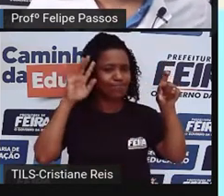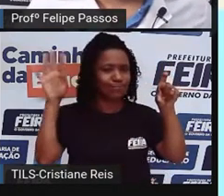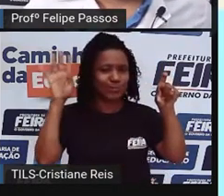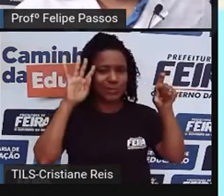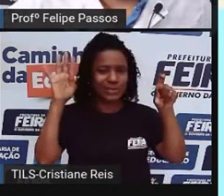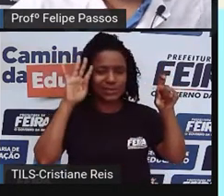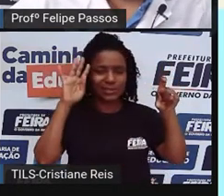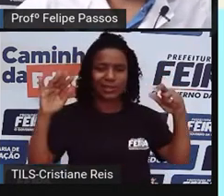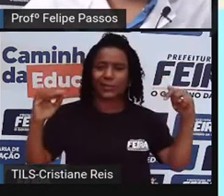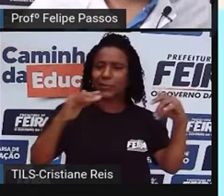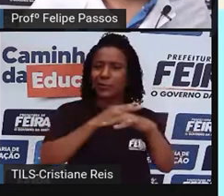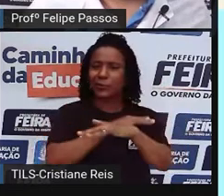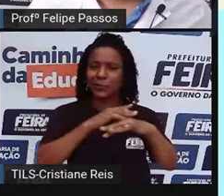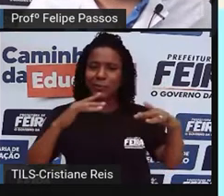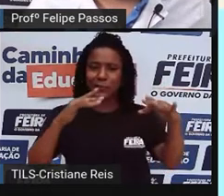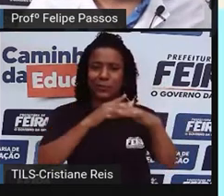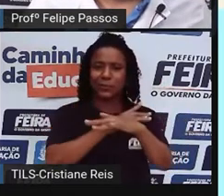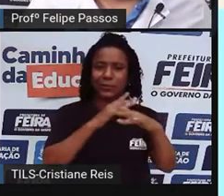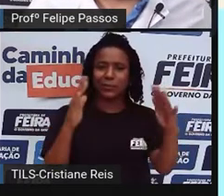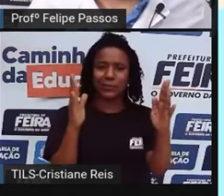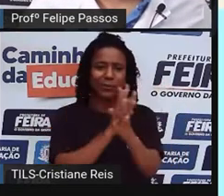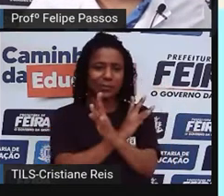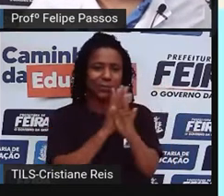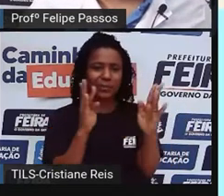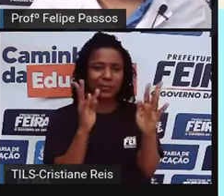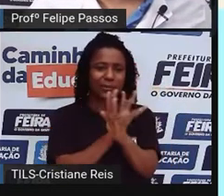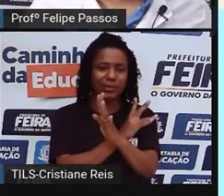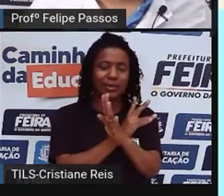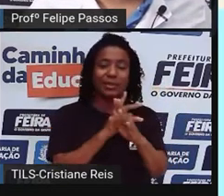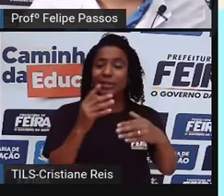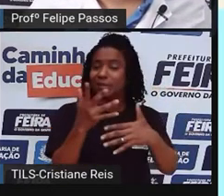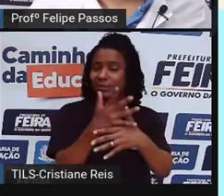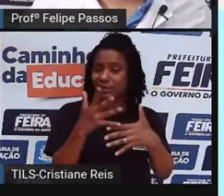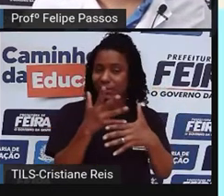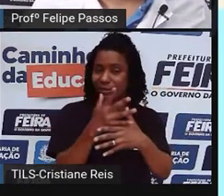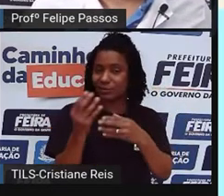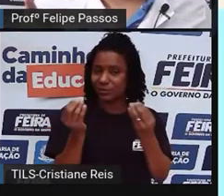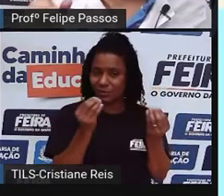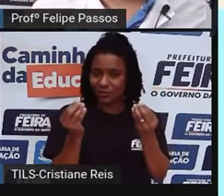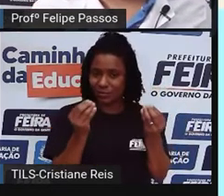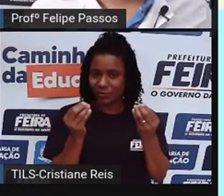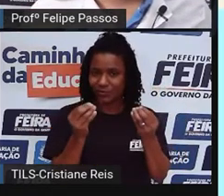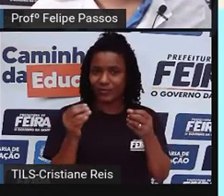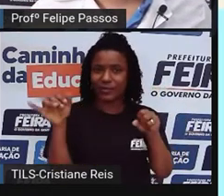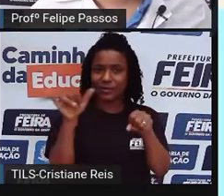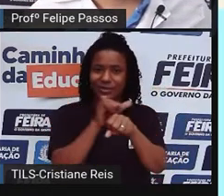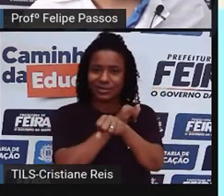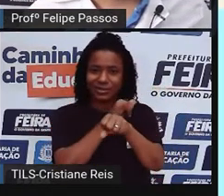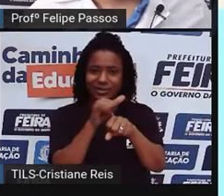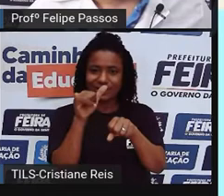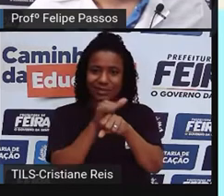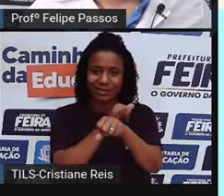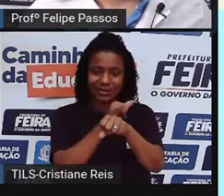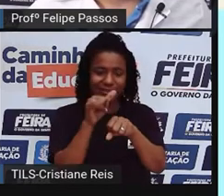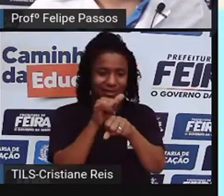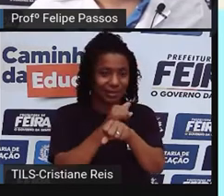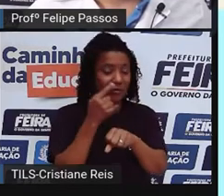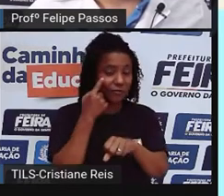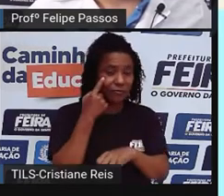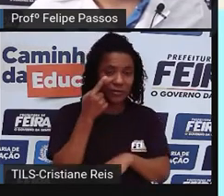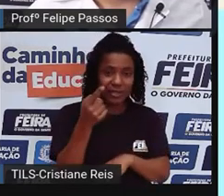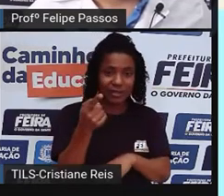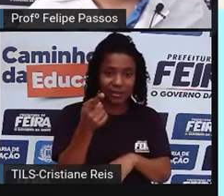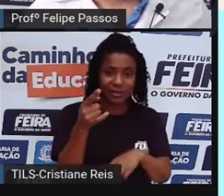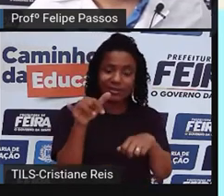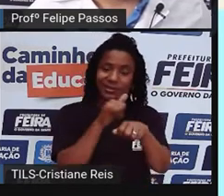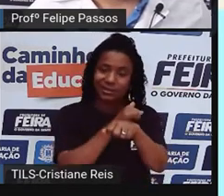A gente pode definir mobilidade urbana como estratégias e ações... Lê comigo, tá aí no slide. Estratégias